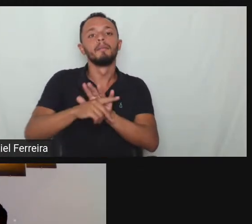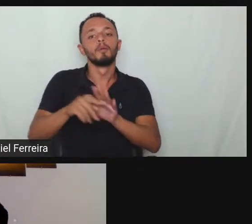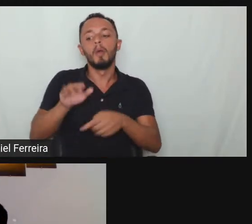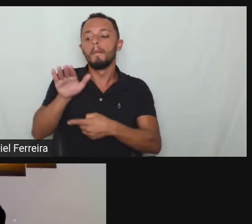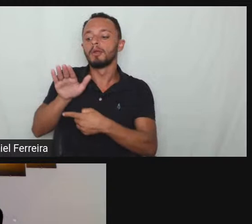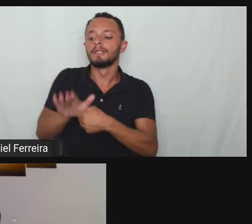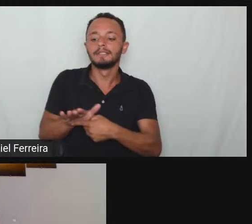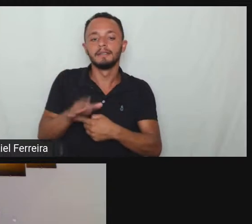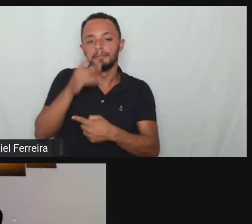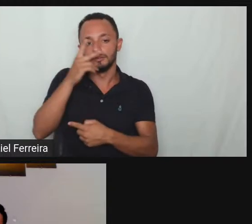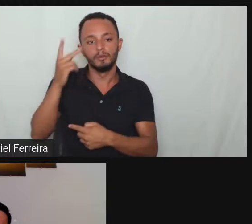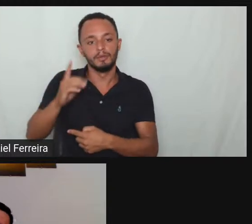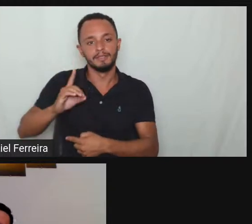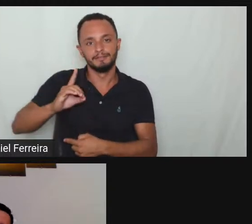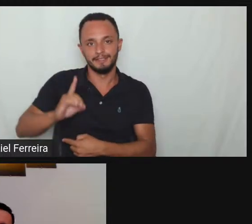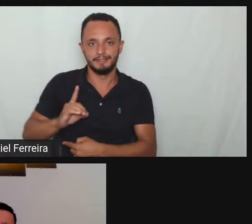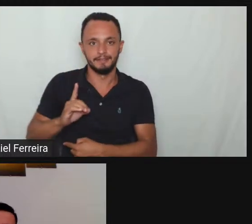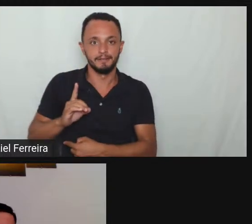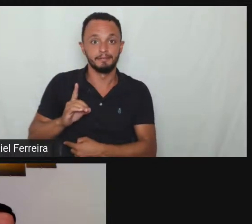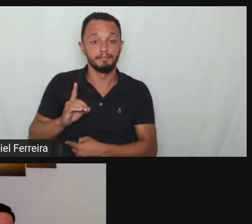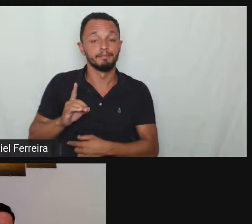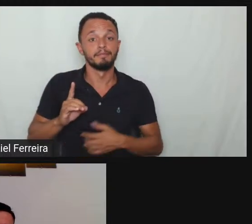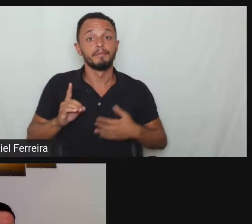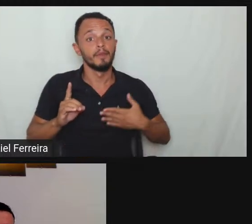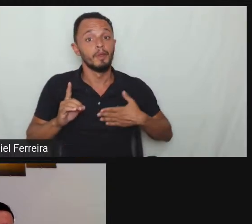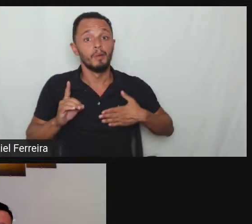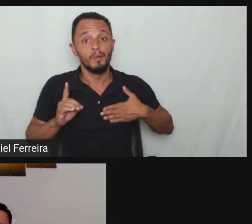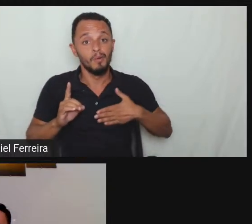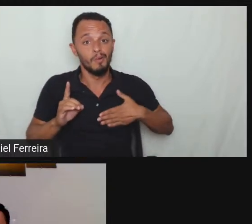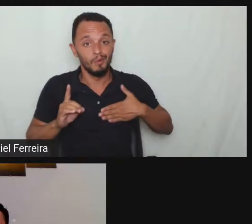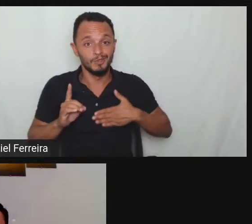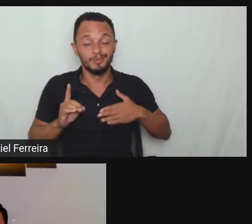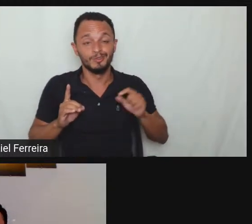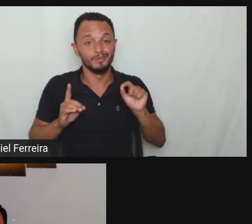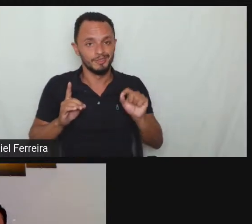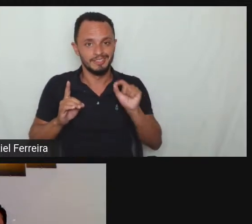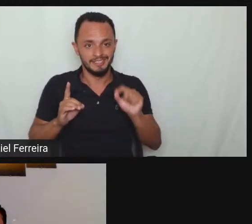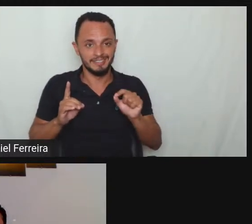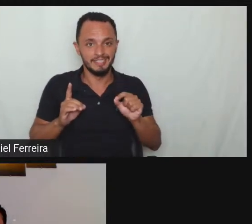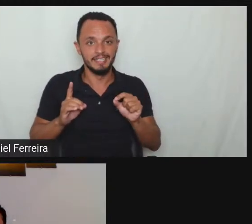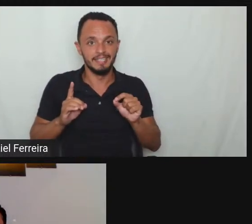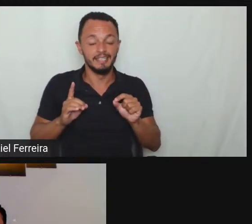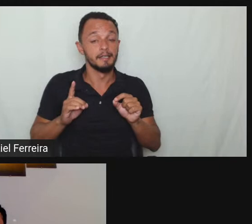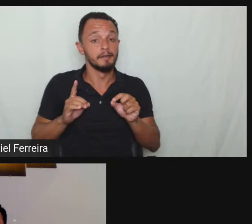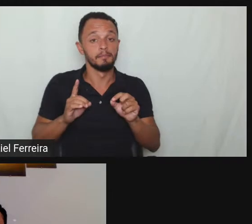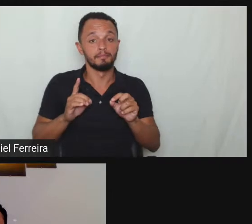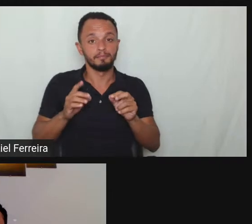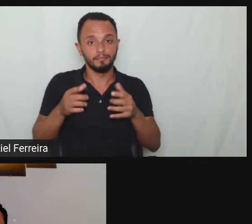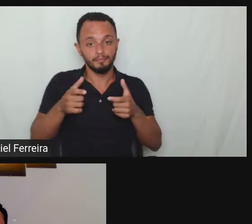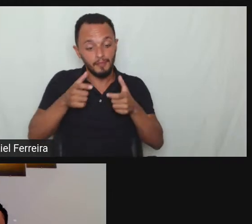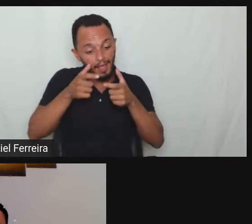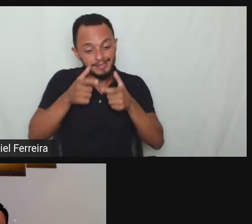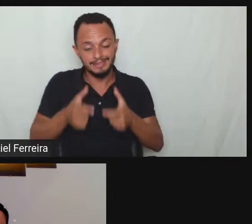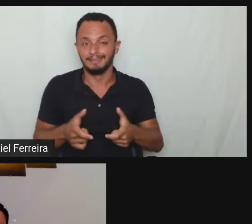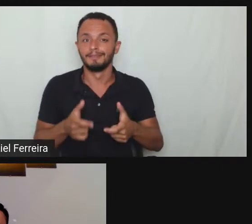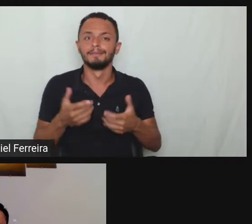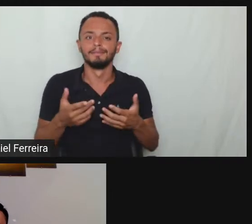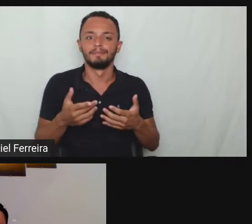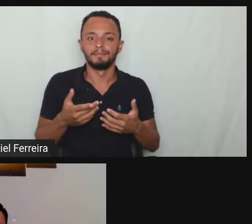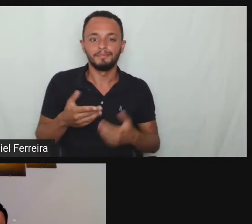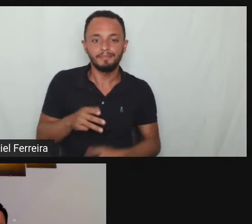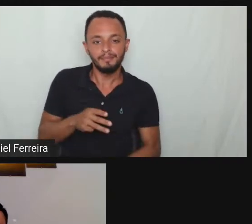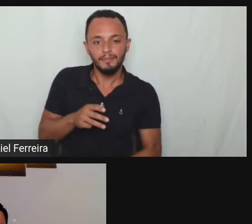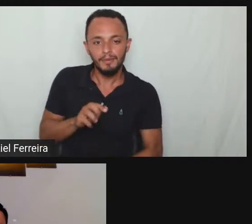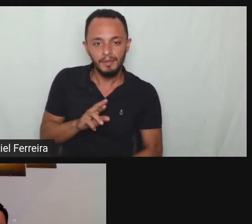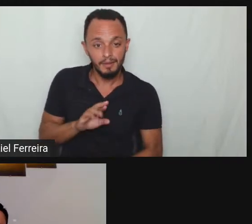mas tem algumas coisas que eu gosto de chamar atenção e um dos meus artigos favoritos na LBI Marcelo eu